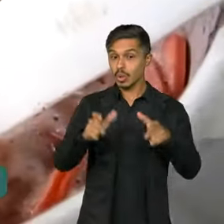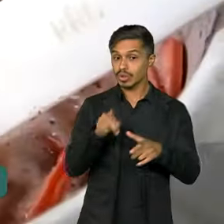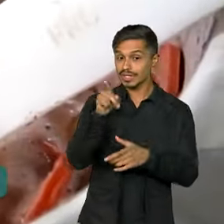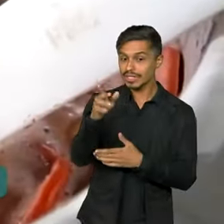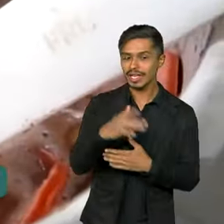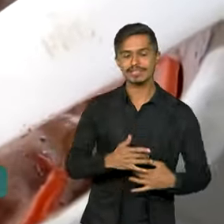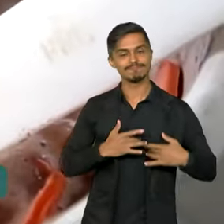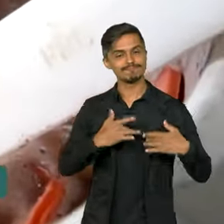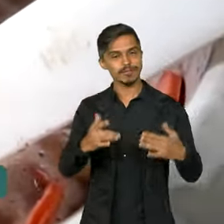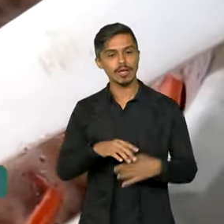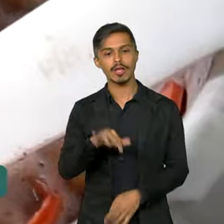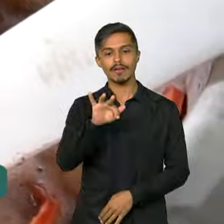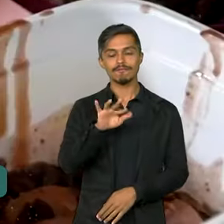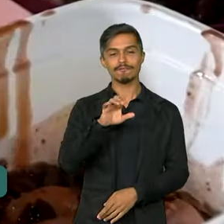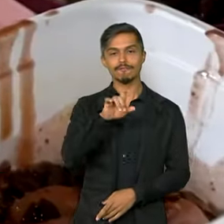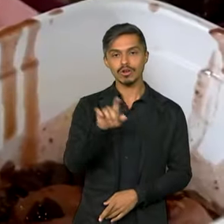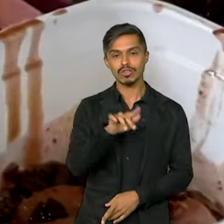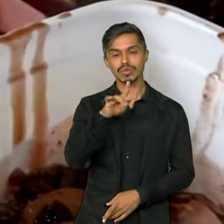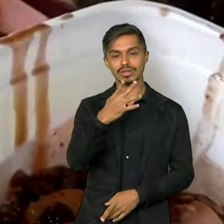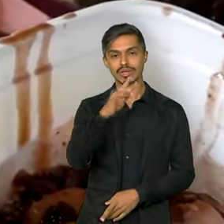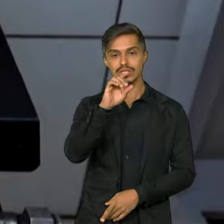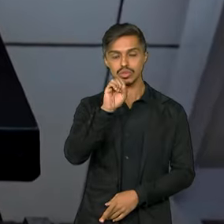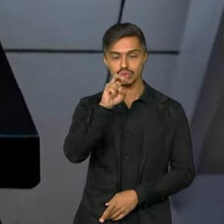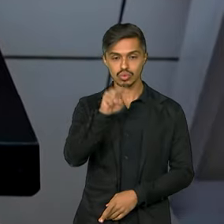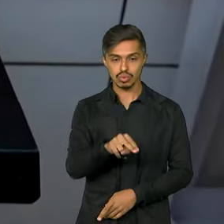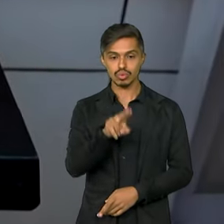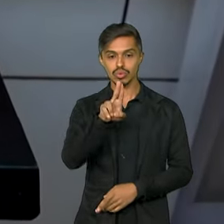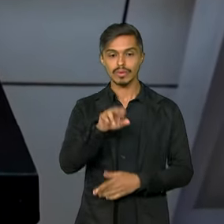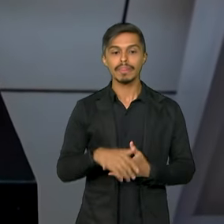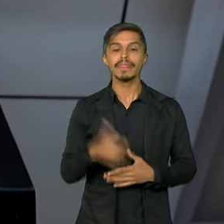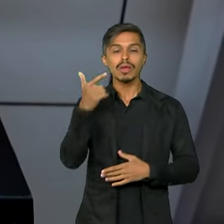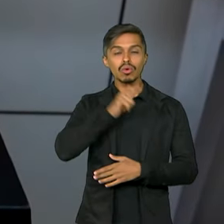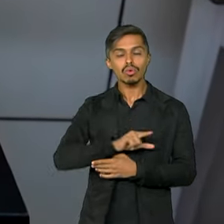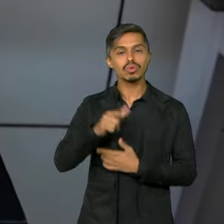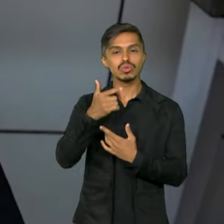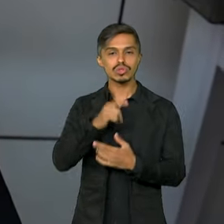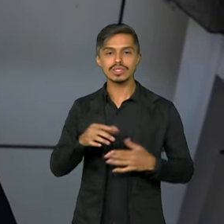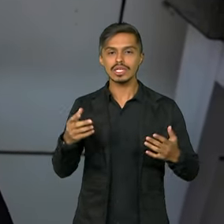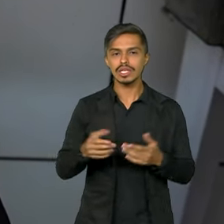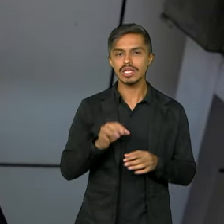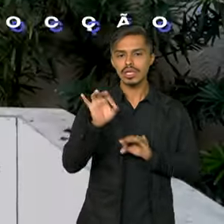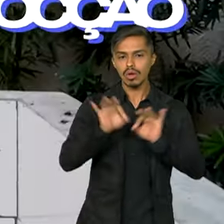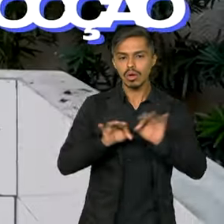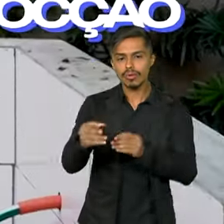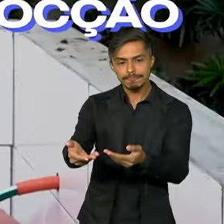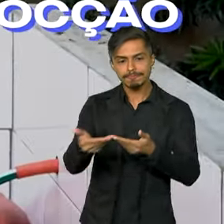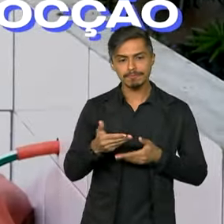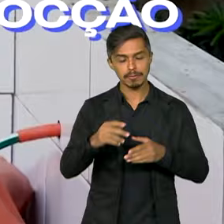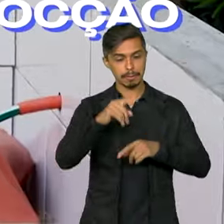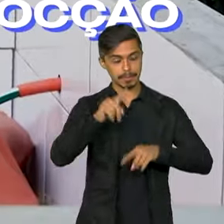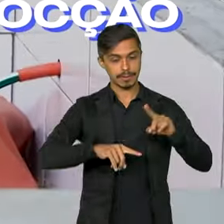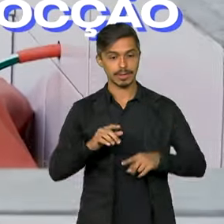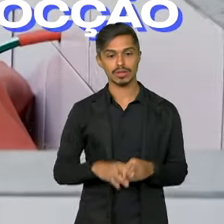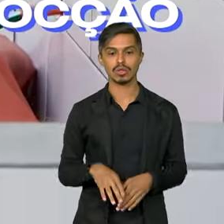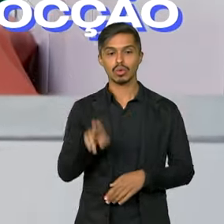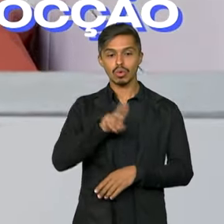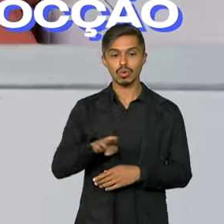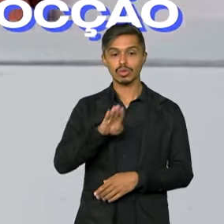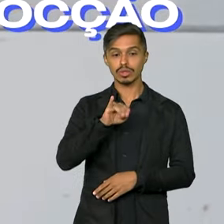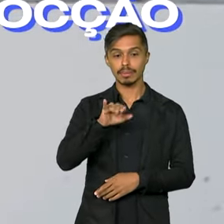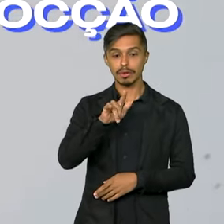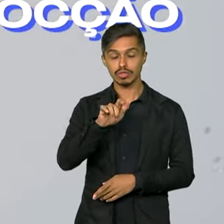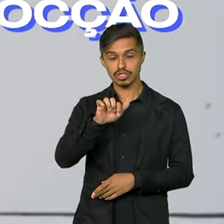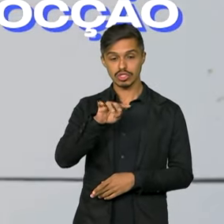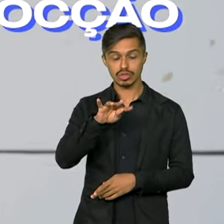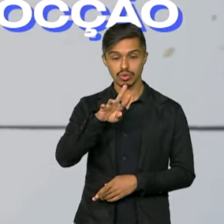Foz do Iguaçu, é uma das sete selecionadas para receber os equipamentos. O uso de biodigestores faz